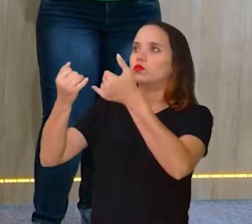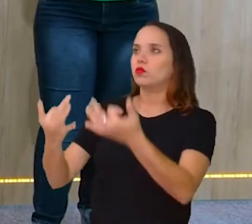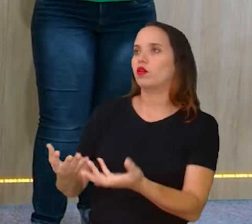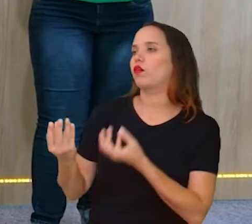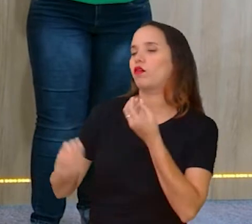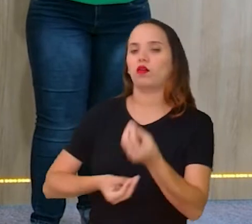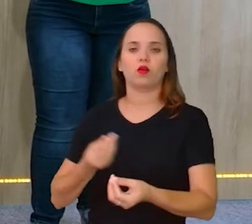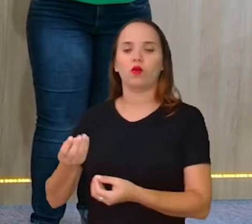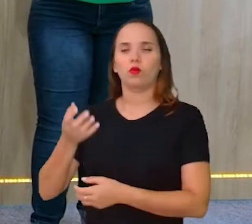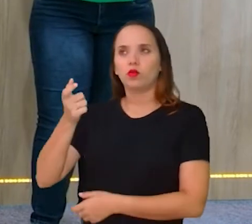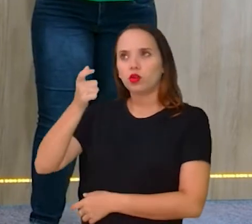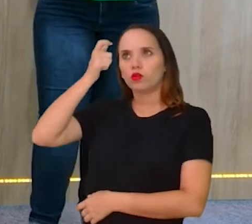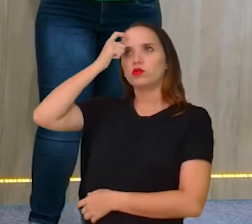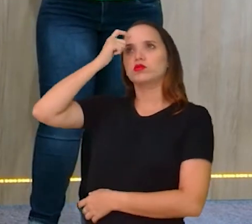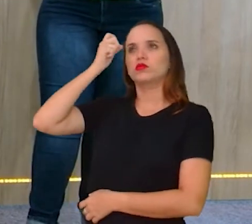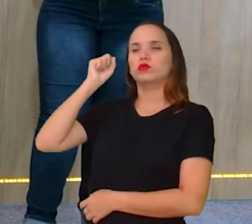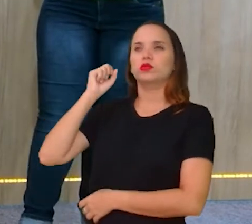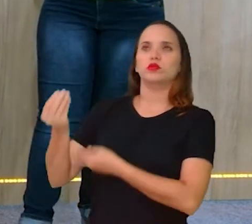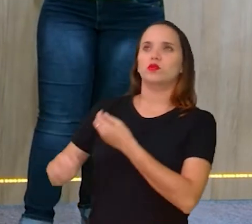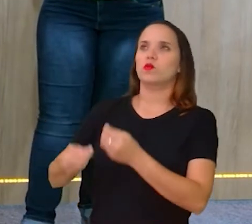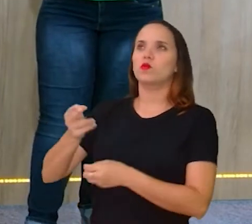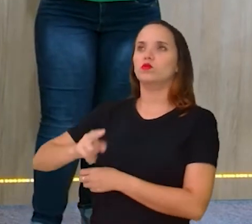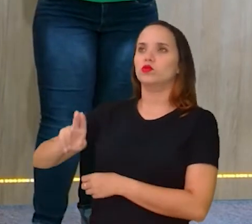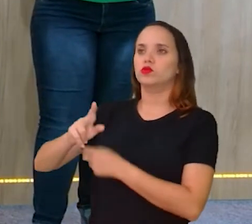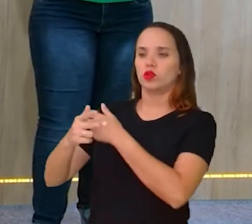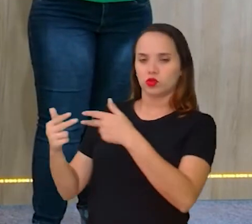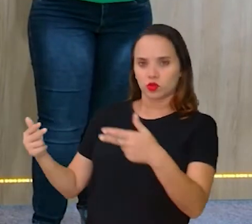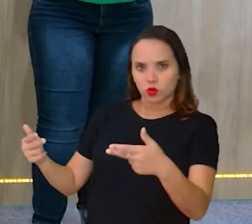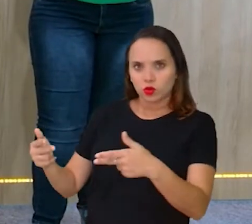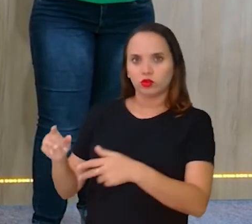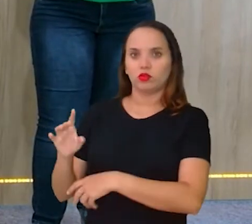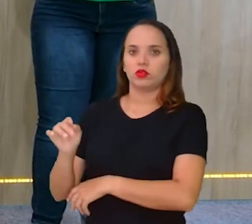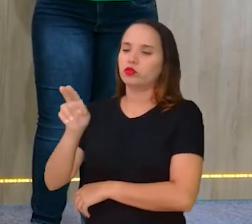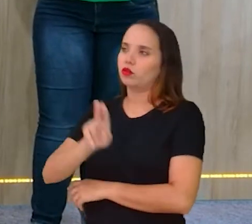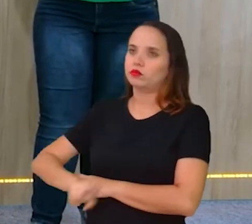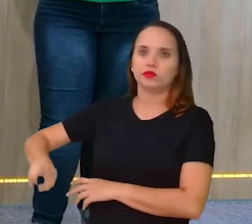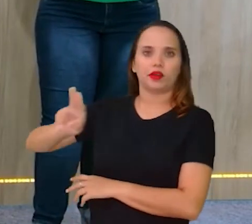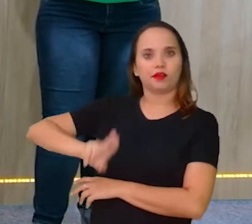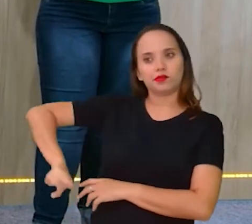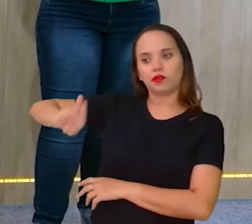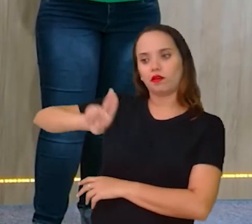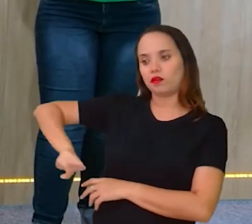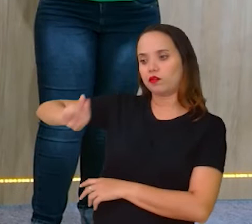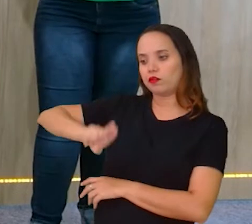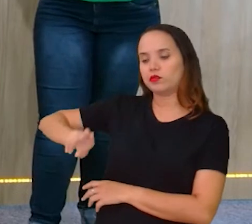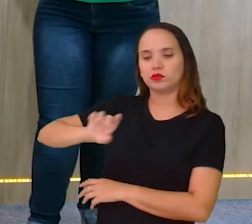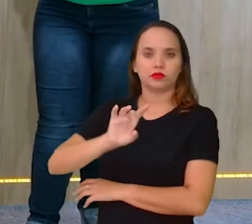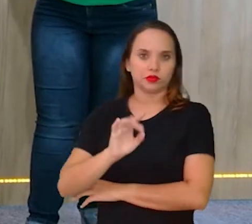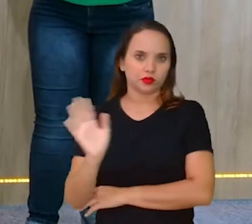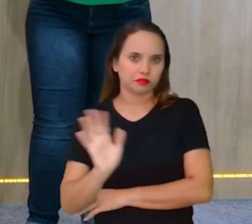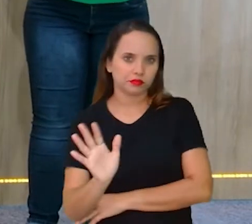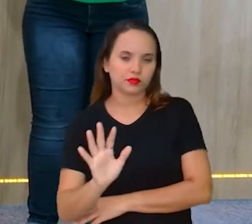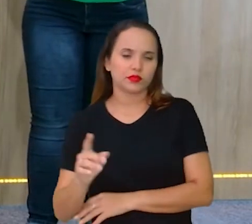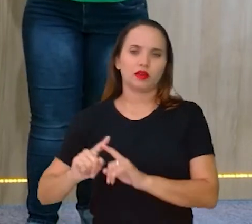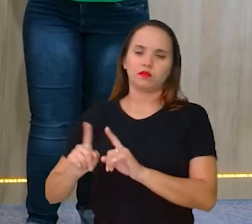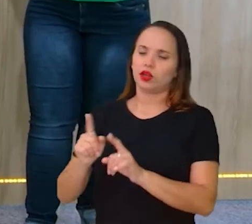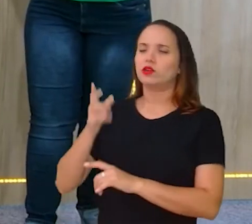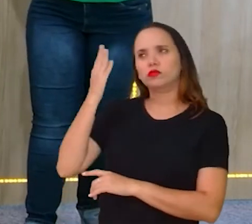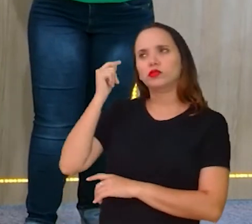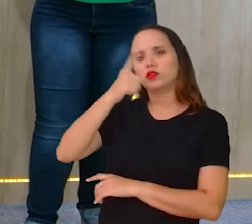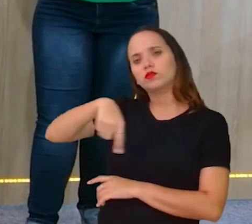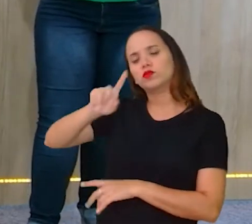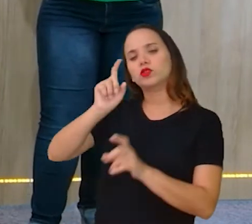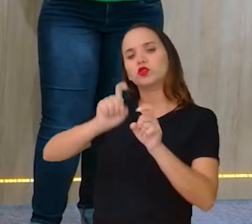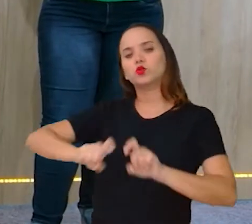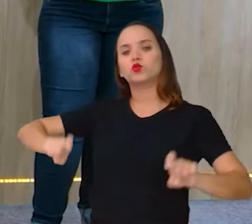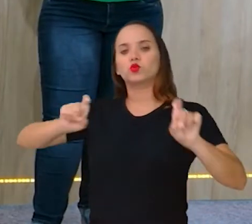consciência de como agir com aquela ferramenta. Não é somente usar. Eu sei que eles usam muito computador, mas se eu perguntar a eles, você sabe o que é